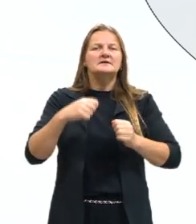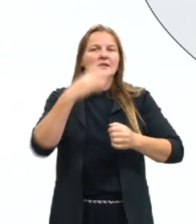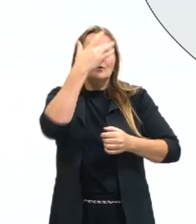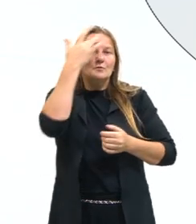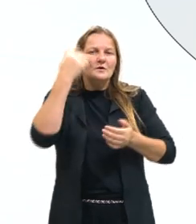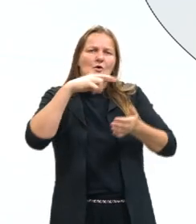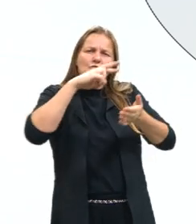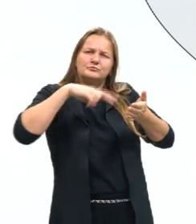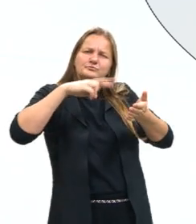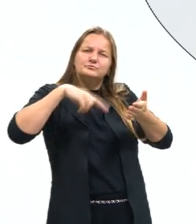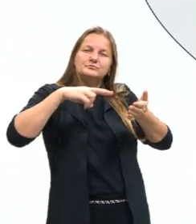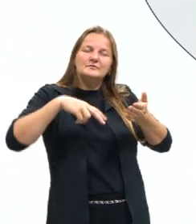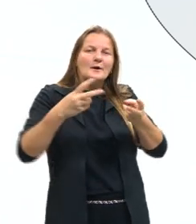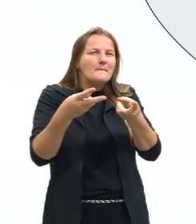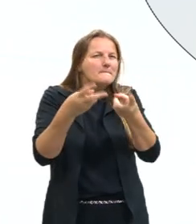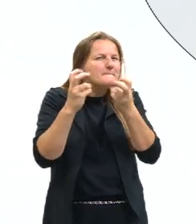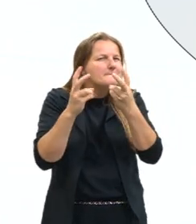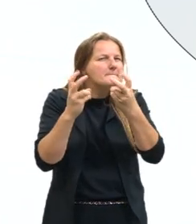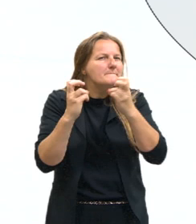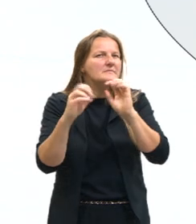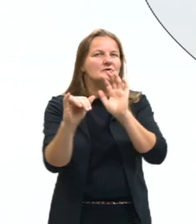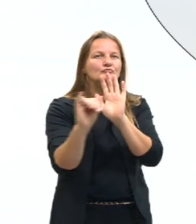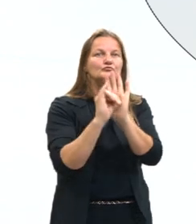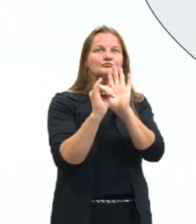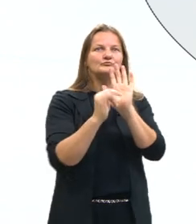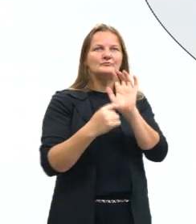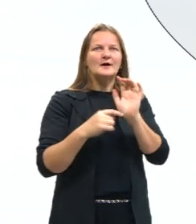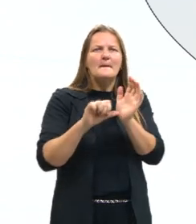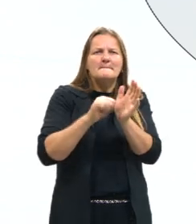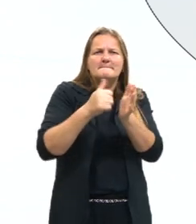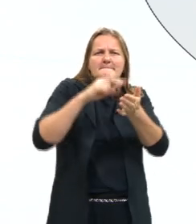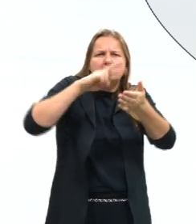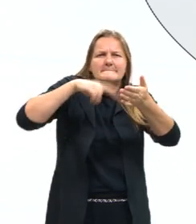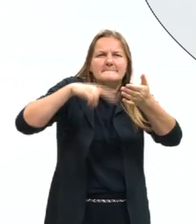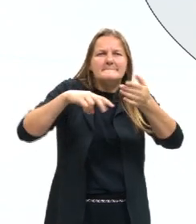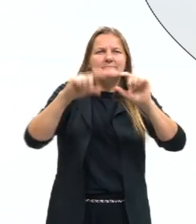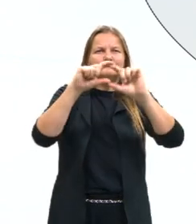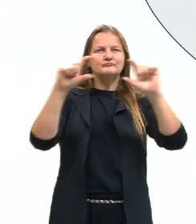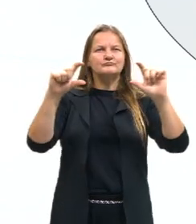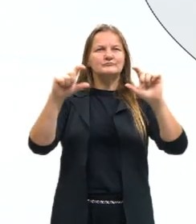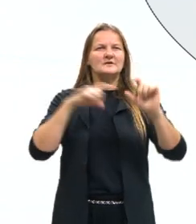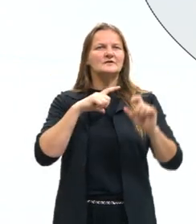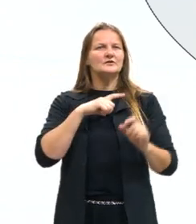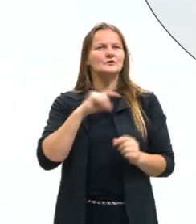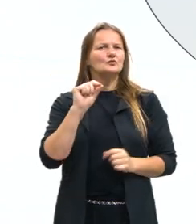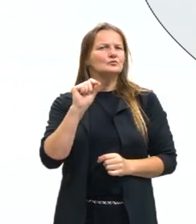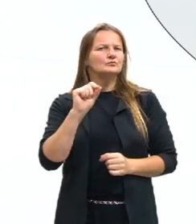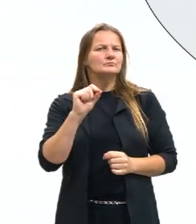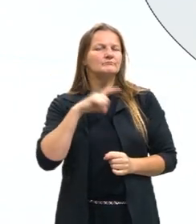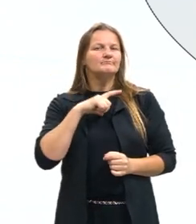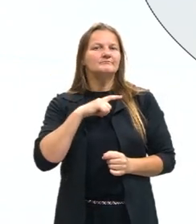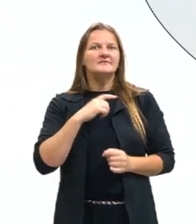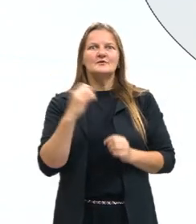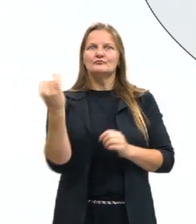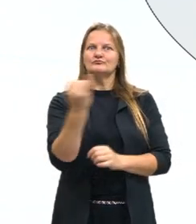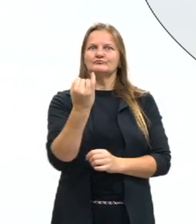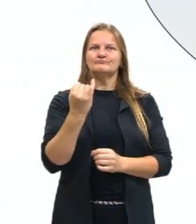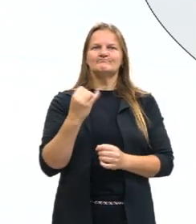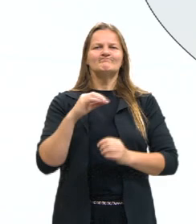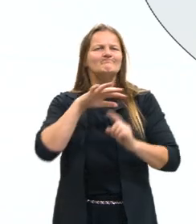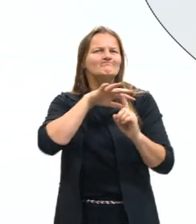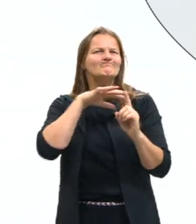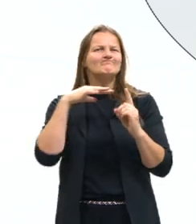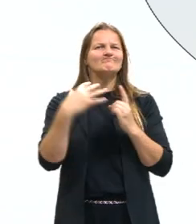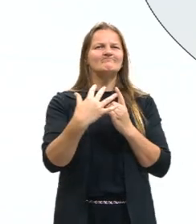perceba, que ele identifique logo na primeira leitura, que eu tenho e que eu dei um posicionamento para